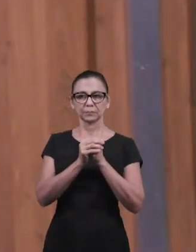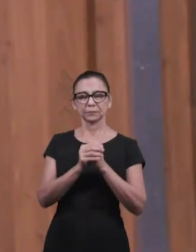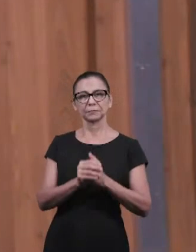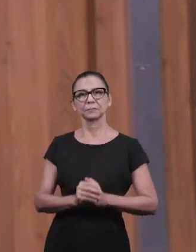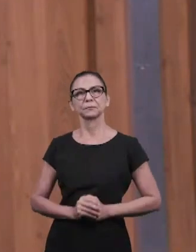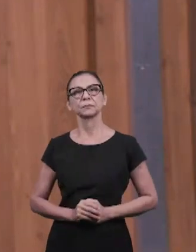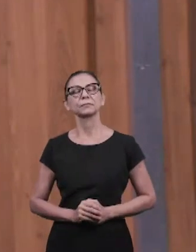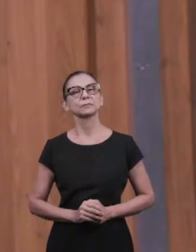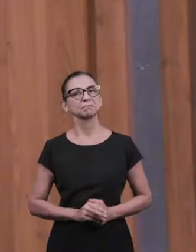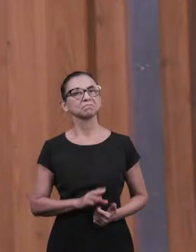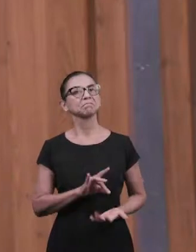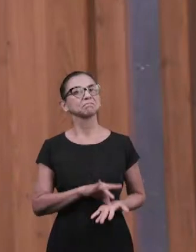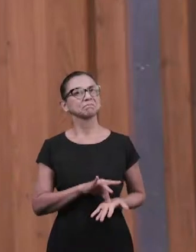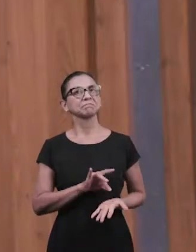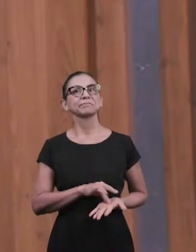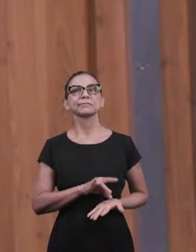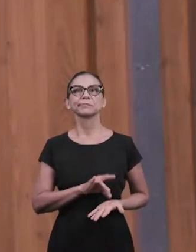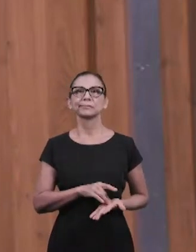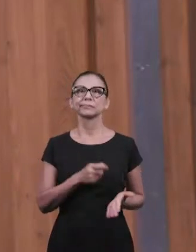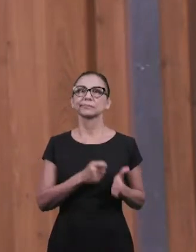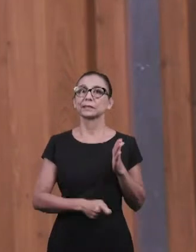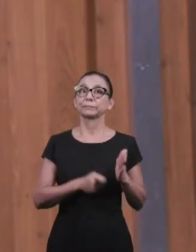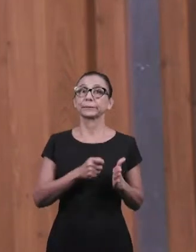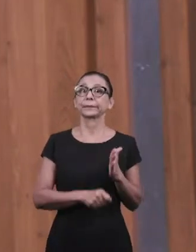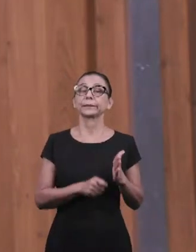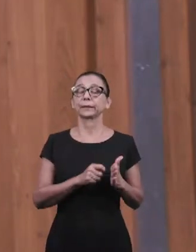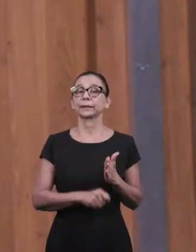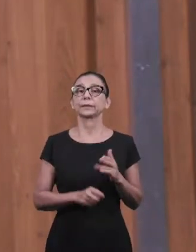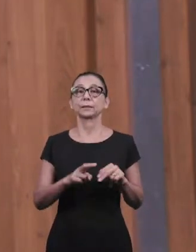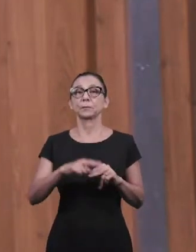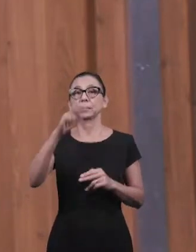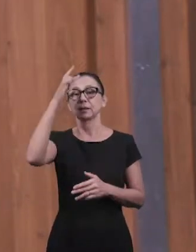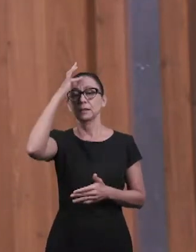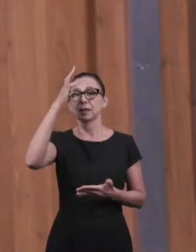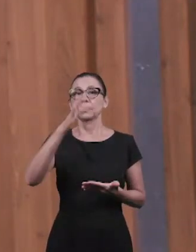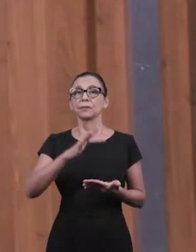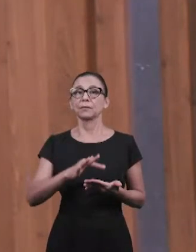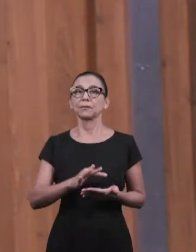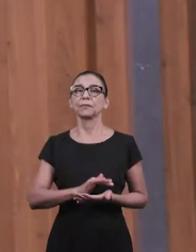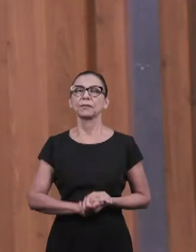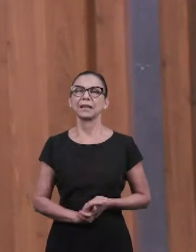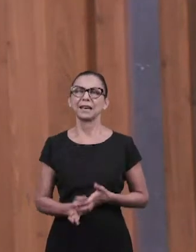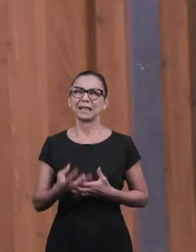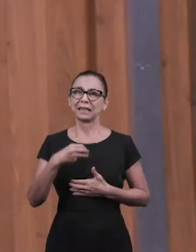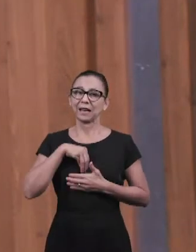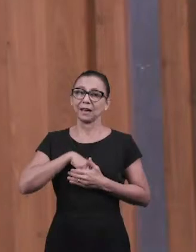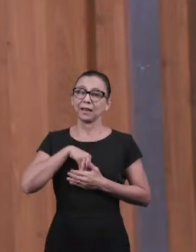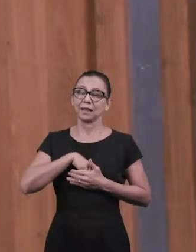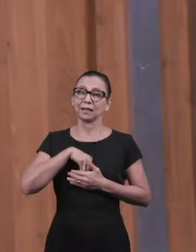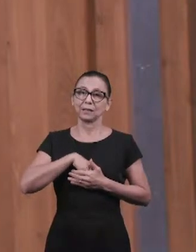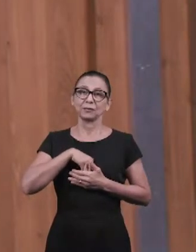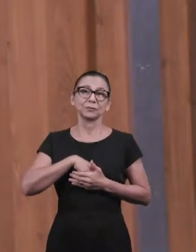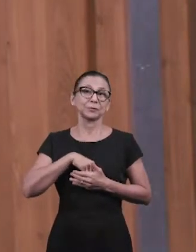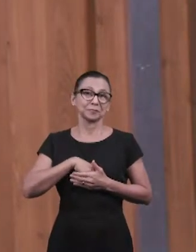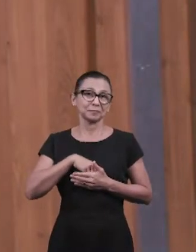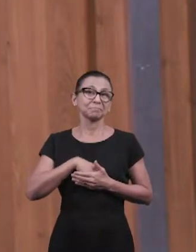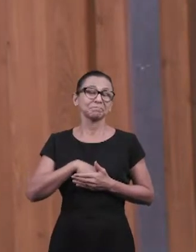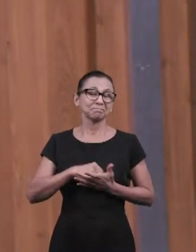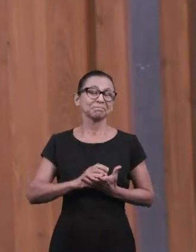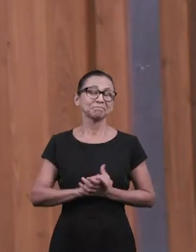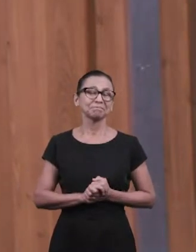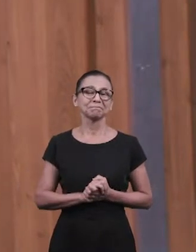A paz do senhor. Realmente, esta é a batalha da fé. Uma batalha que naturalmente é de ordem interna, interior, porque é para